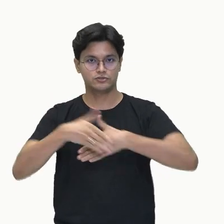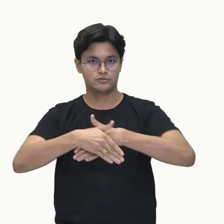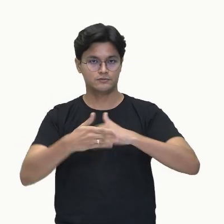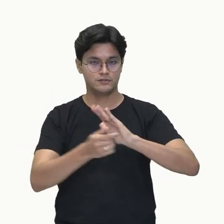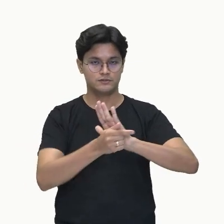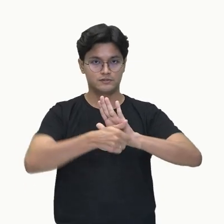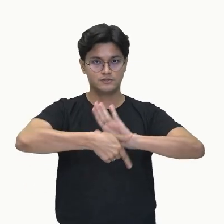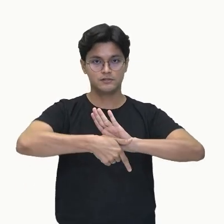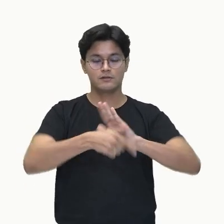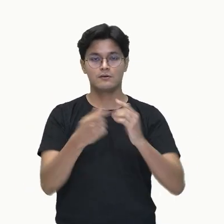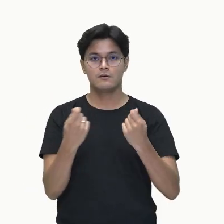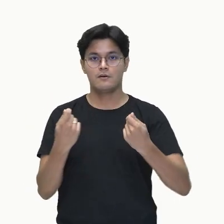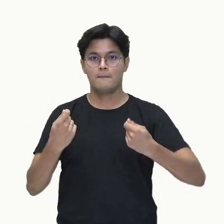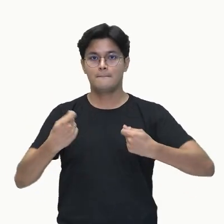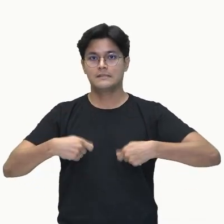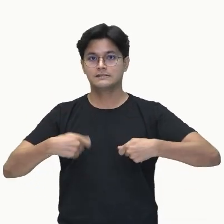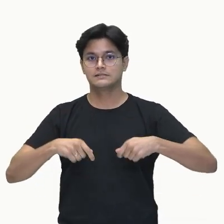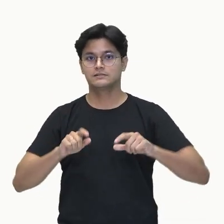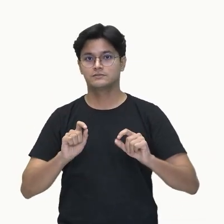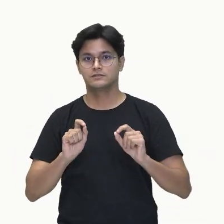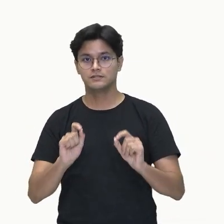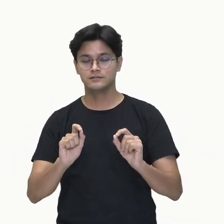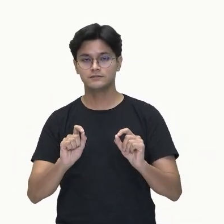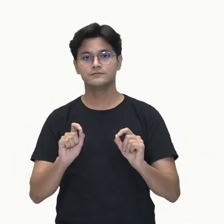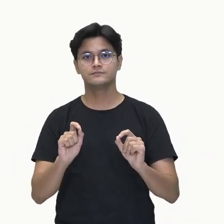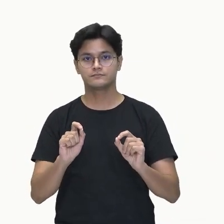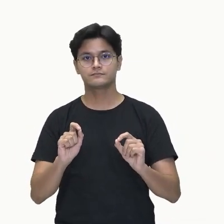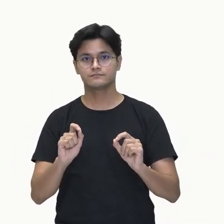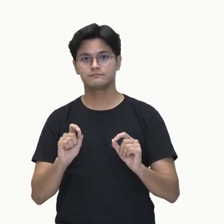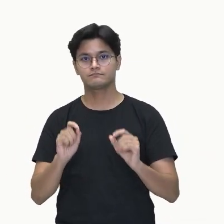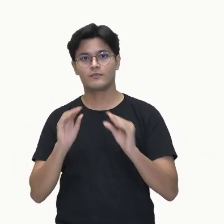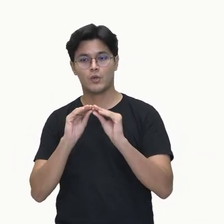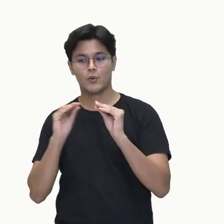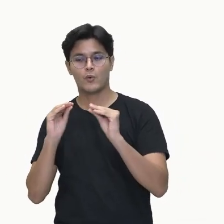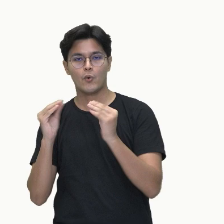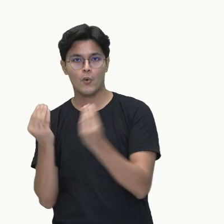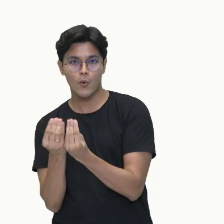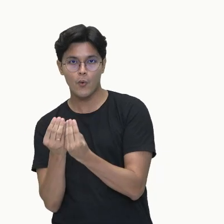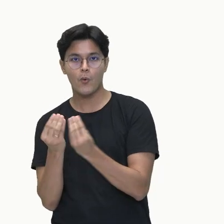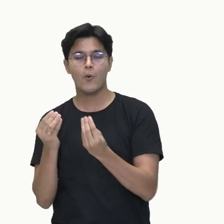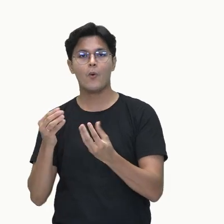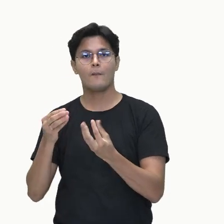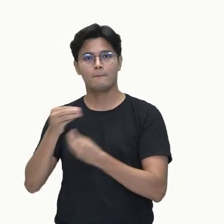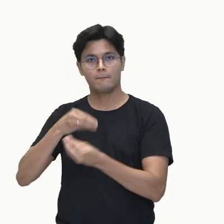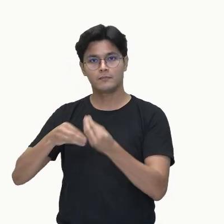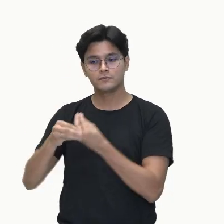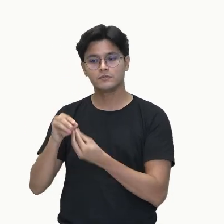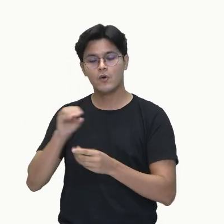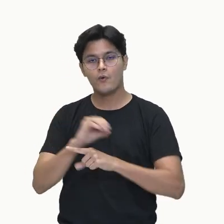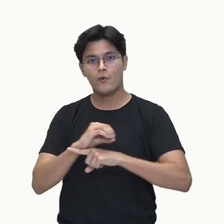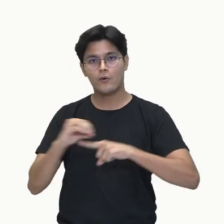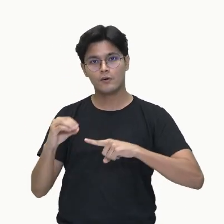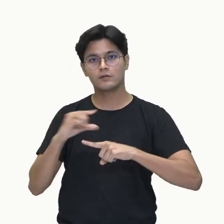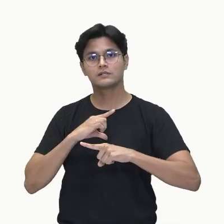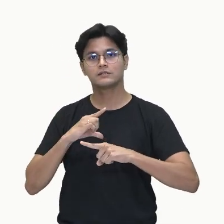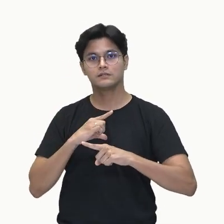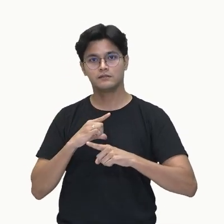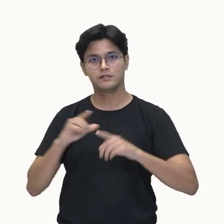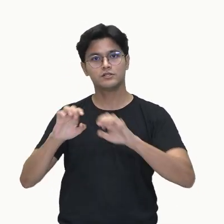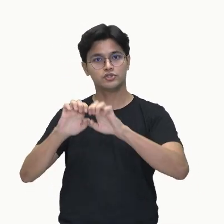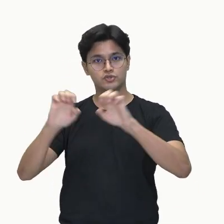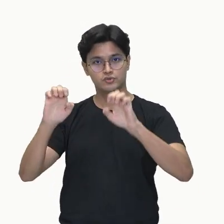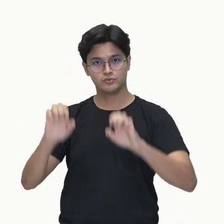eu preciso que os compostos orgânicos tenham a mesma fórmula